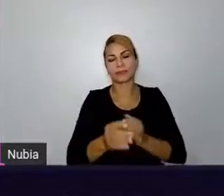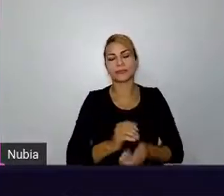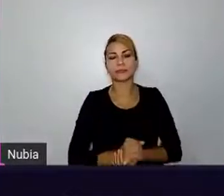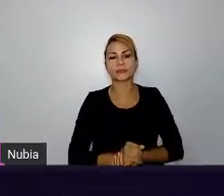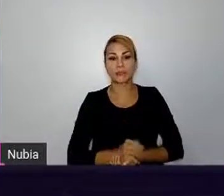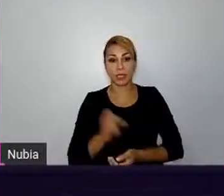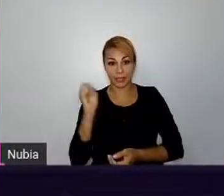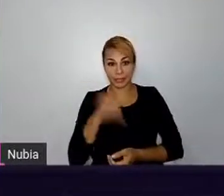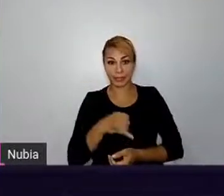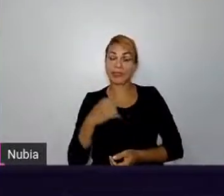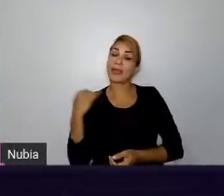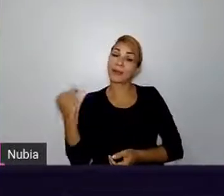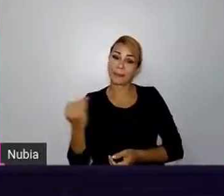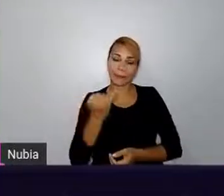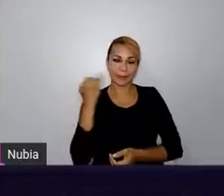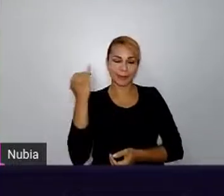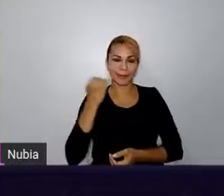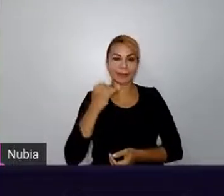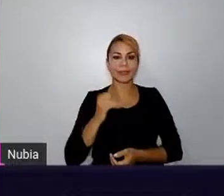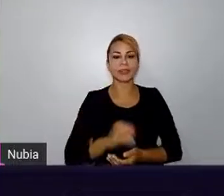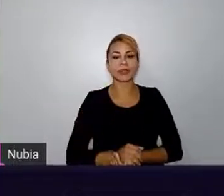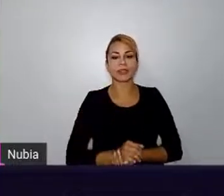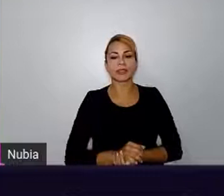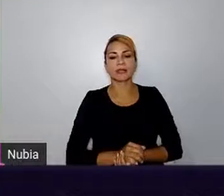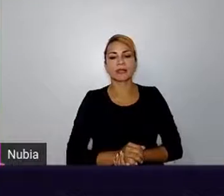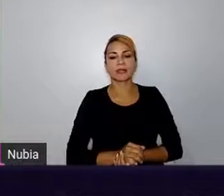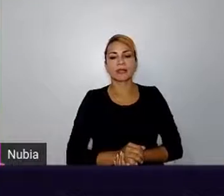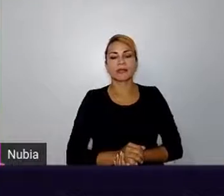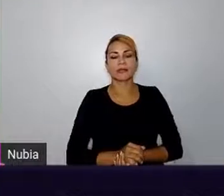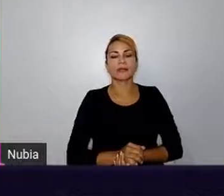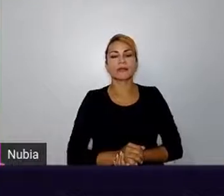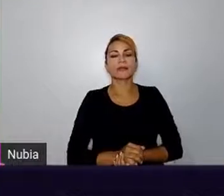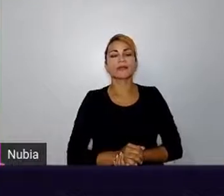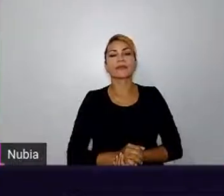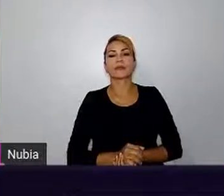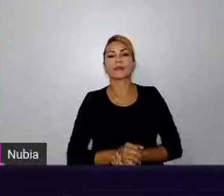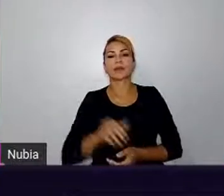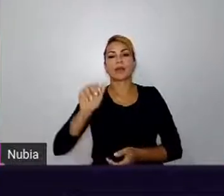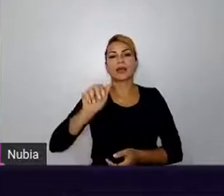Alanina, eu acho que é a Alana, hein? Me corrija se eu errado, pergunta da Alana.